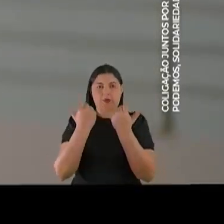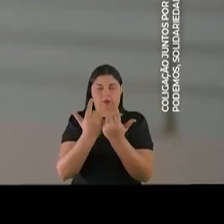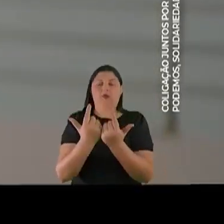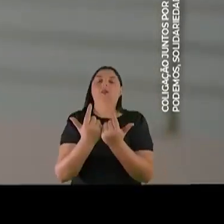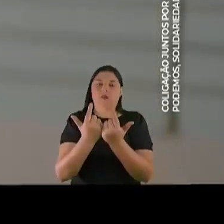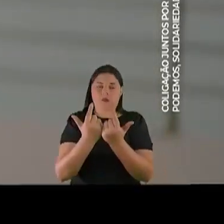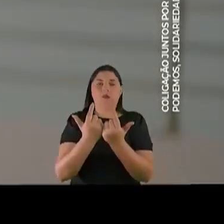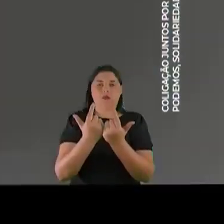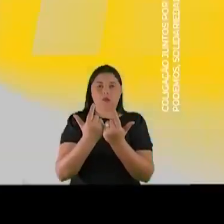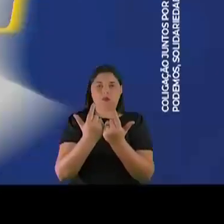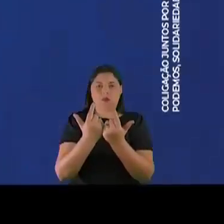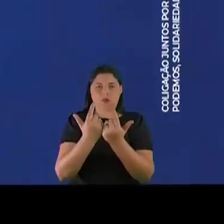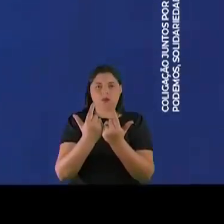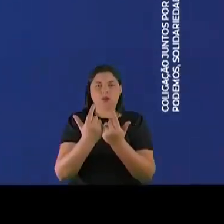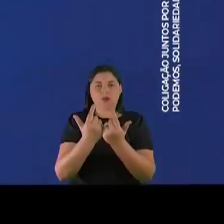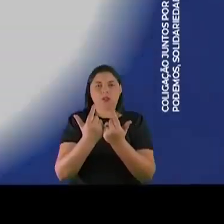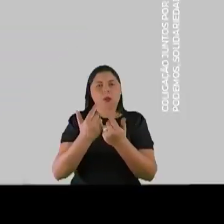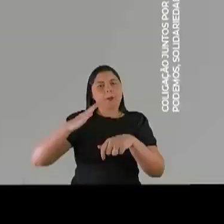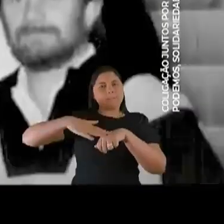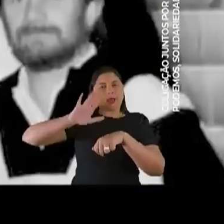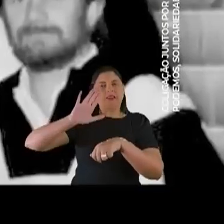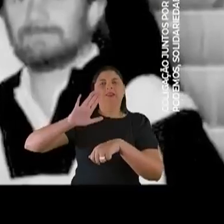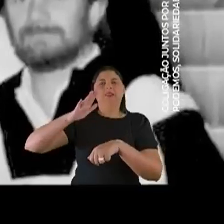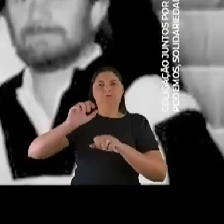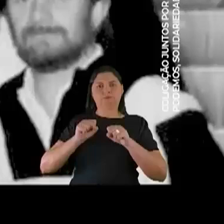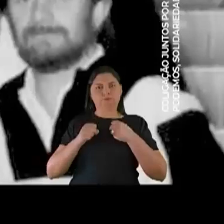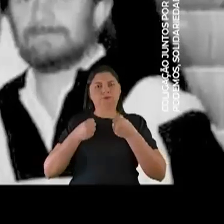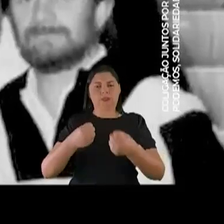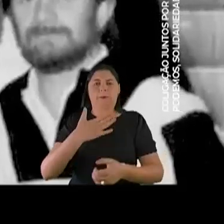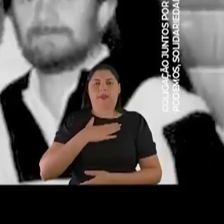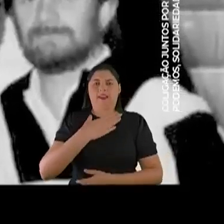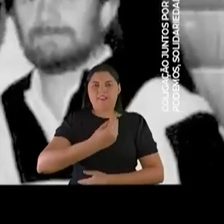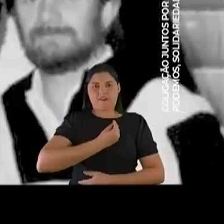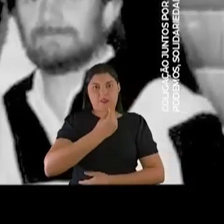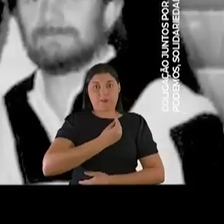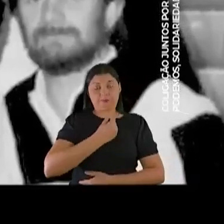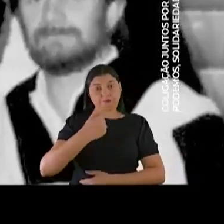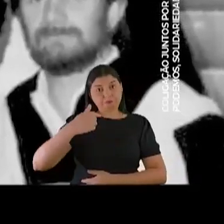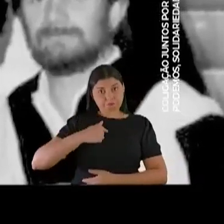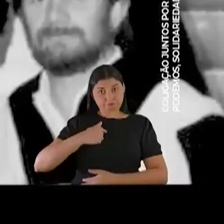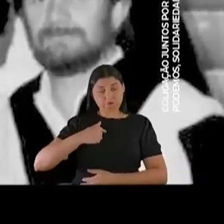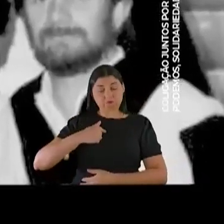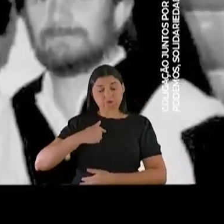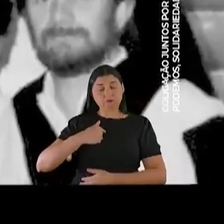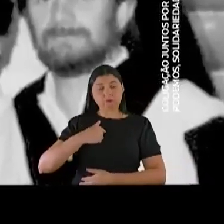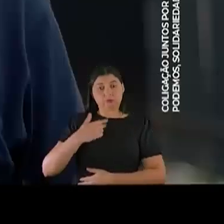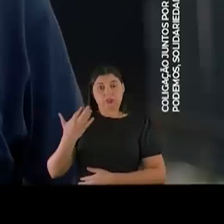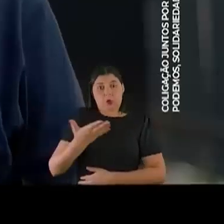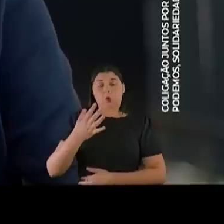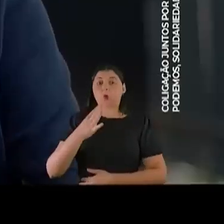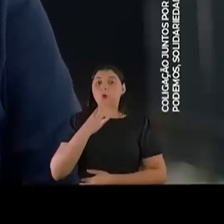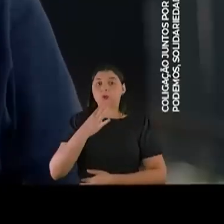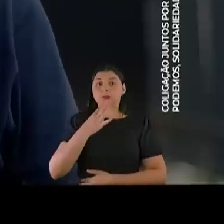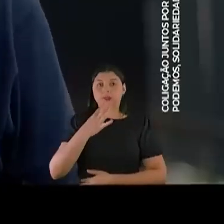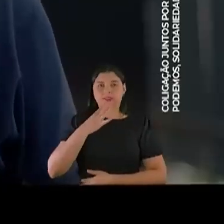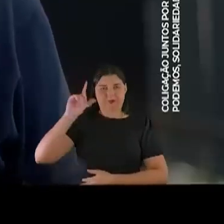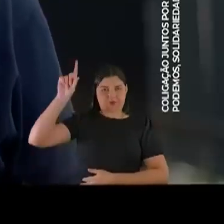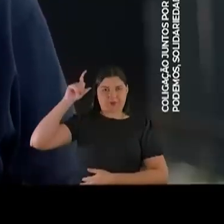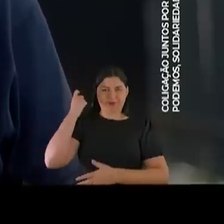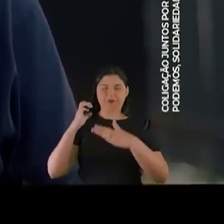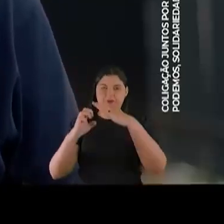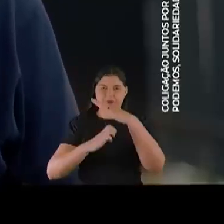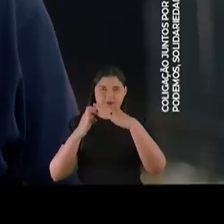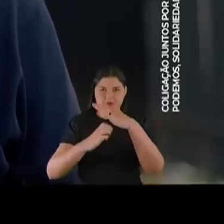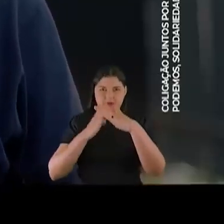desafios da minha vida. Eu tive o privilégio de trabalhar com ele na antiga CEMAT, lá nos anos 90, e atualmente na